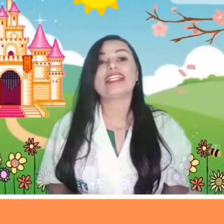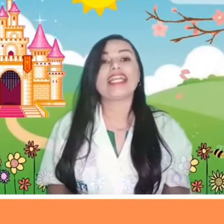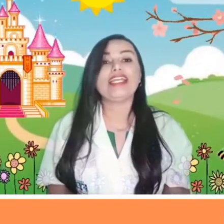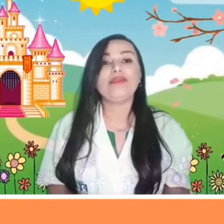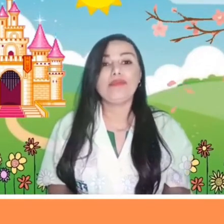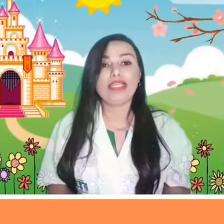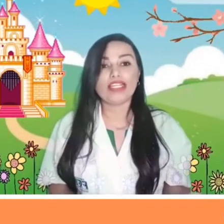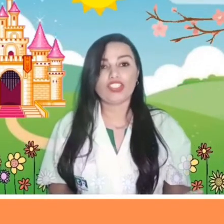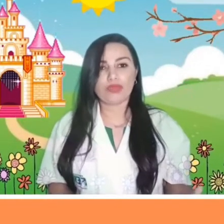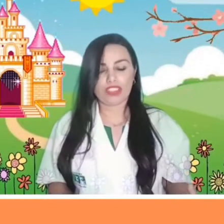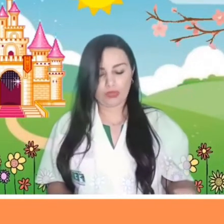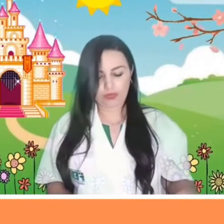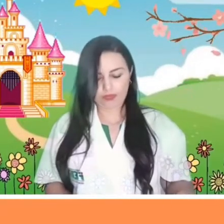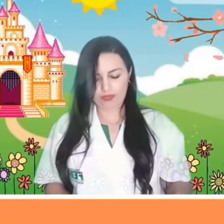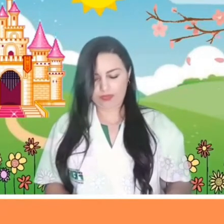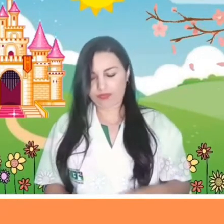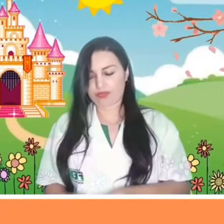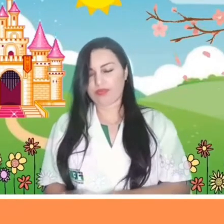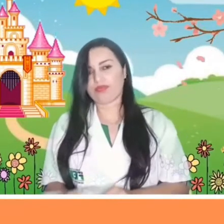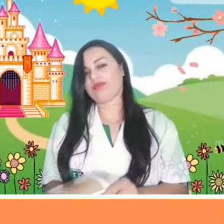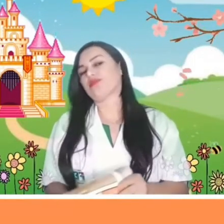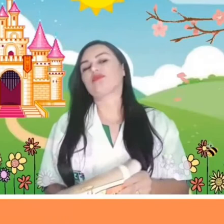tremia de medo.